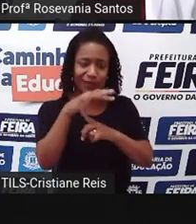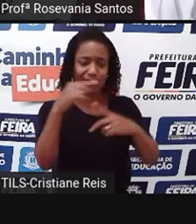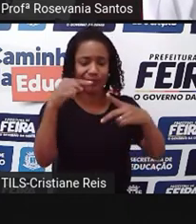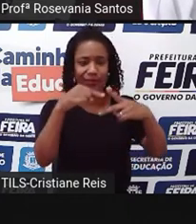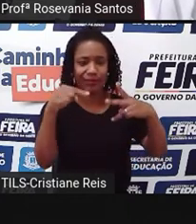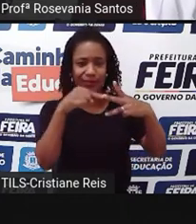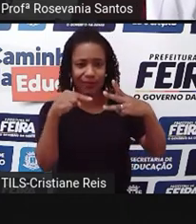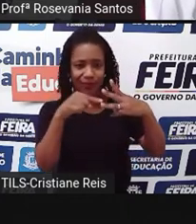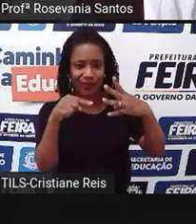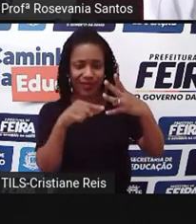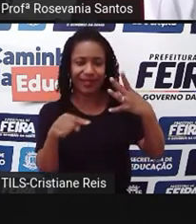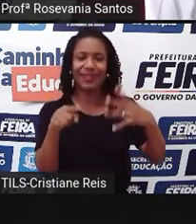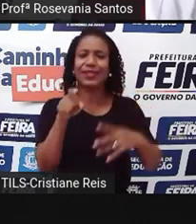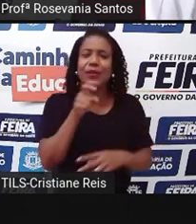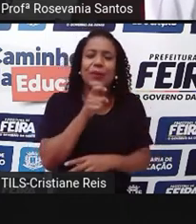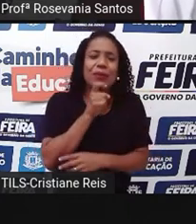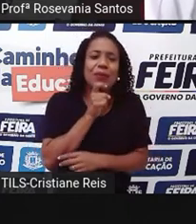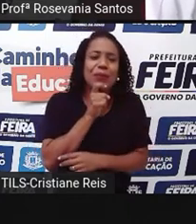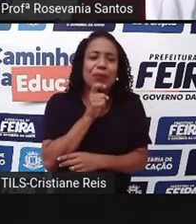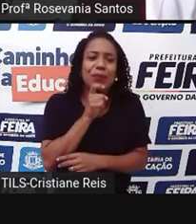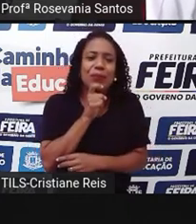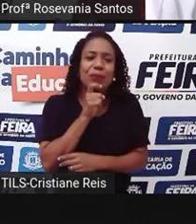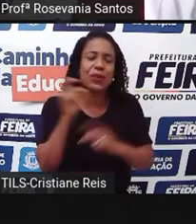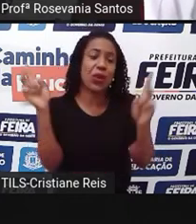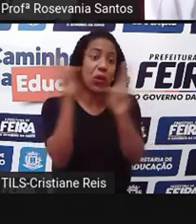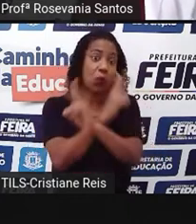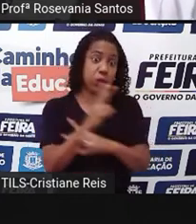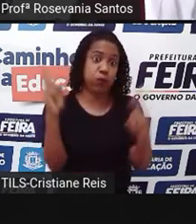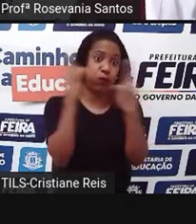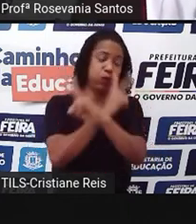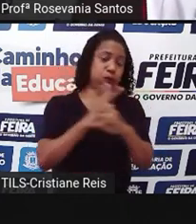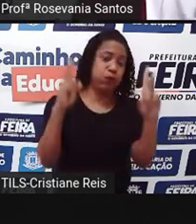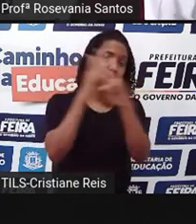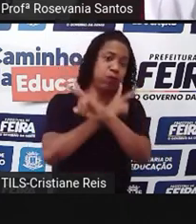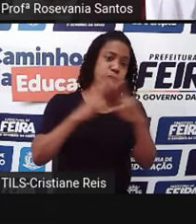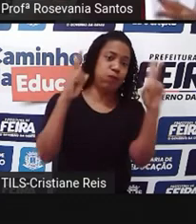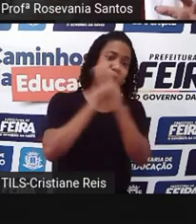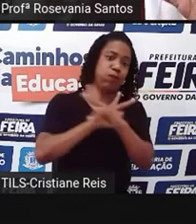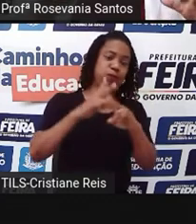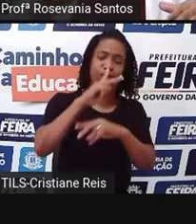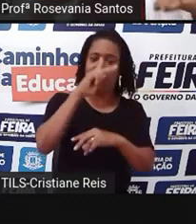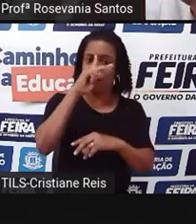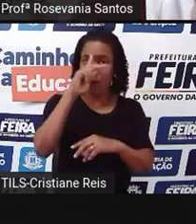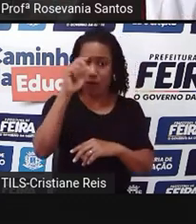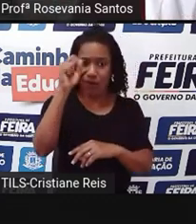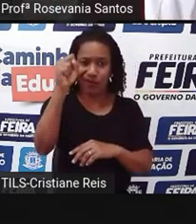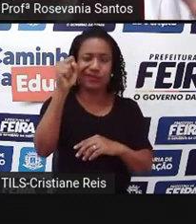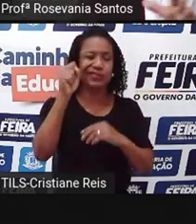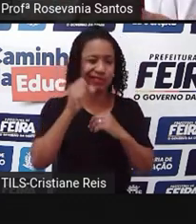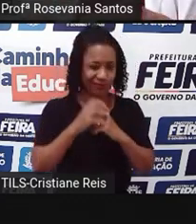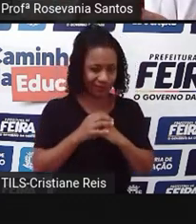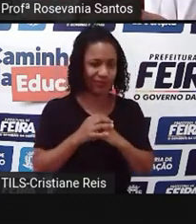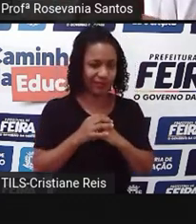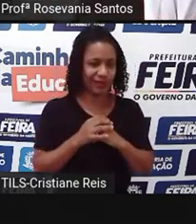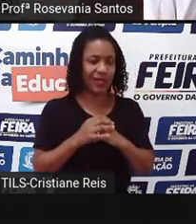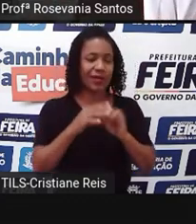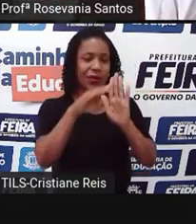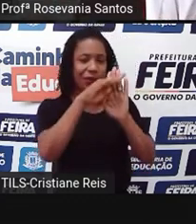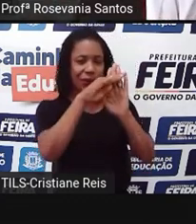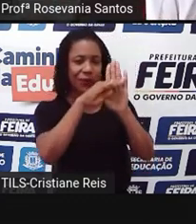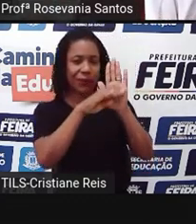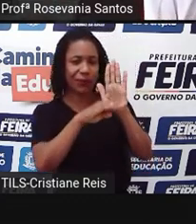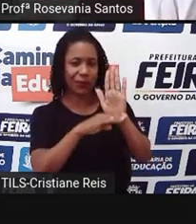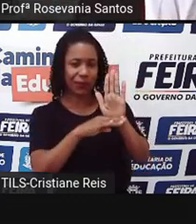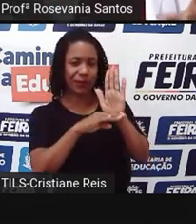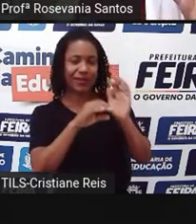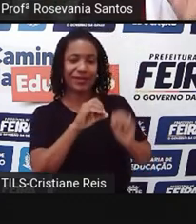geadas, a gente tem ciclones, existem tropicais, aquele das características às vezes quando fica bem abaixo de zero a temperatura